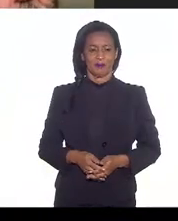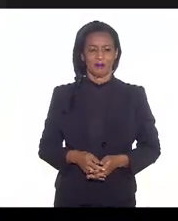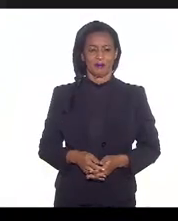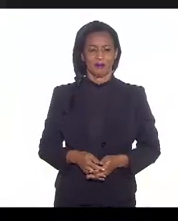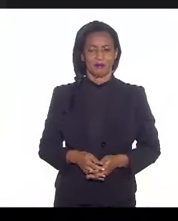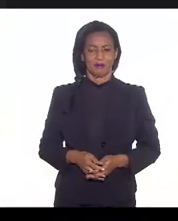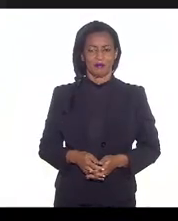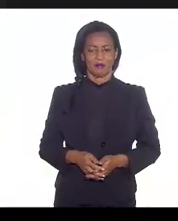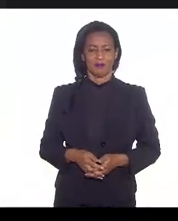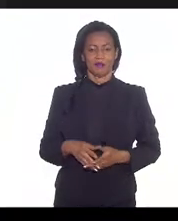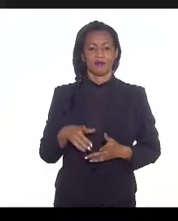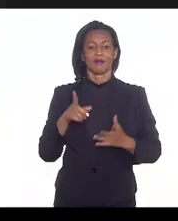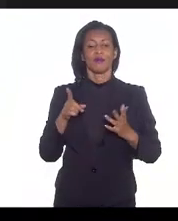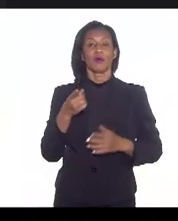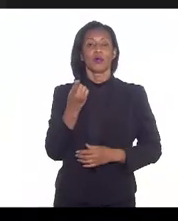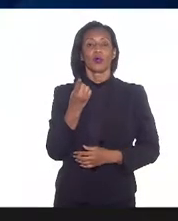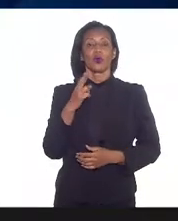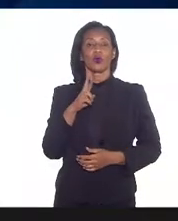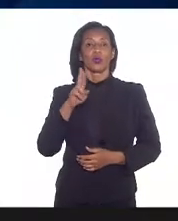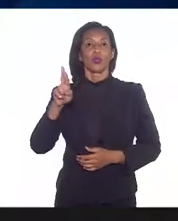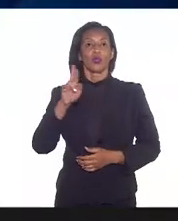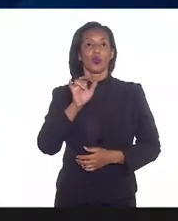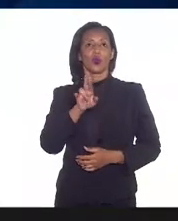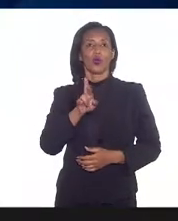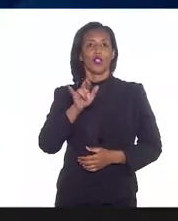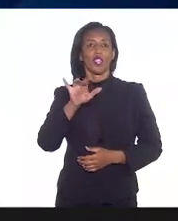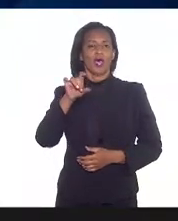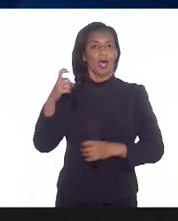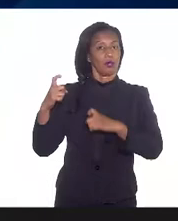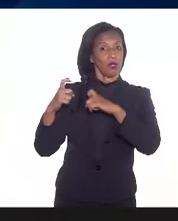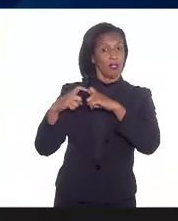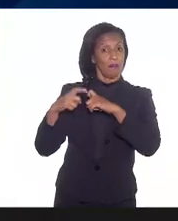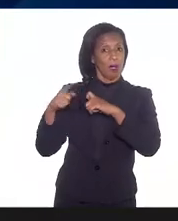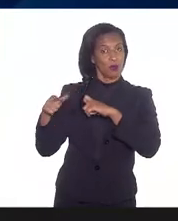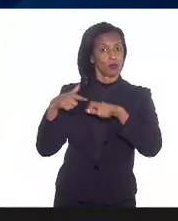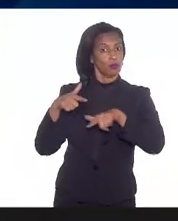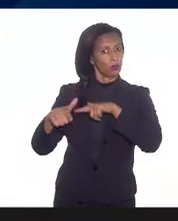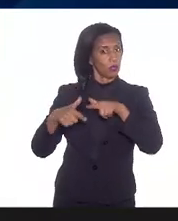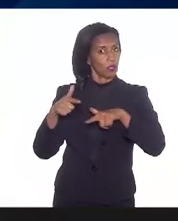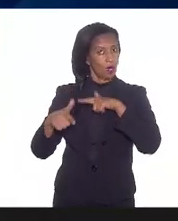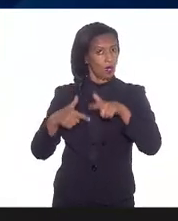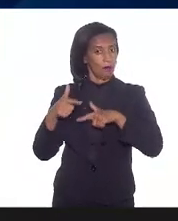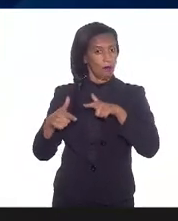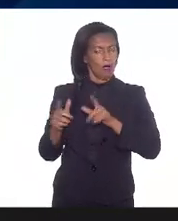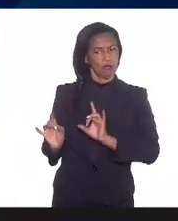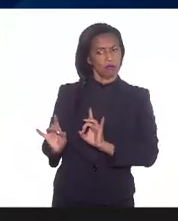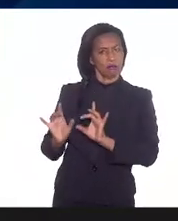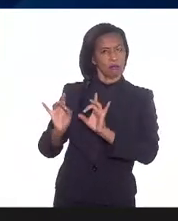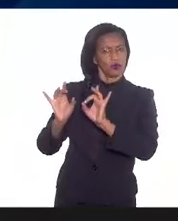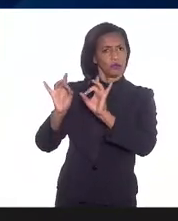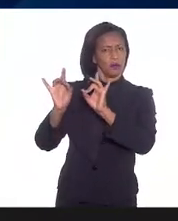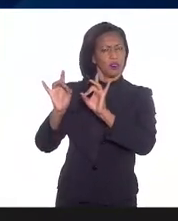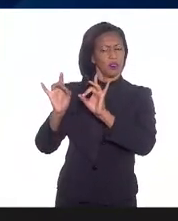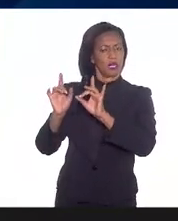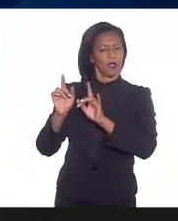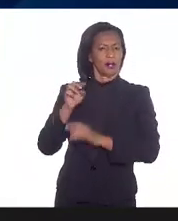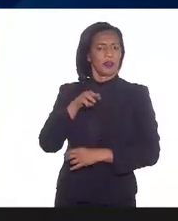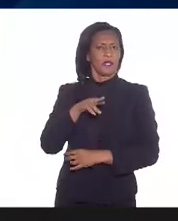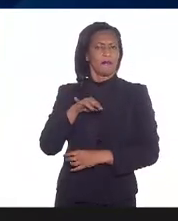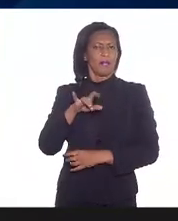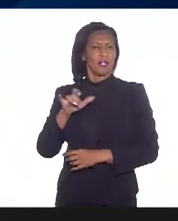Ok, doutor Ricardo foi bem humilde aí, doutor Ricardo. Ricardo, ele é médico do trabalho, especializado em medicina